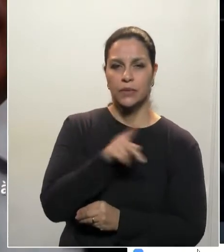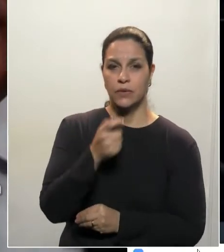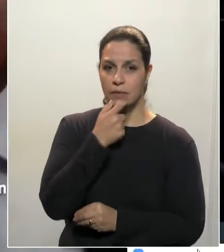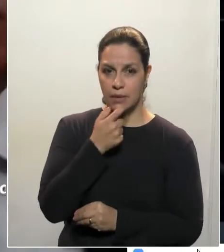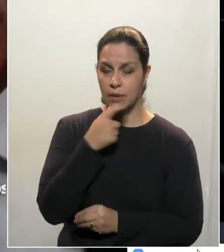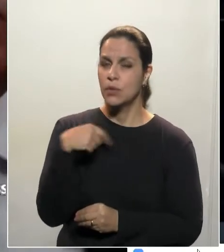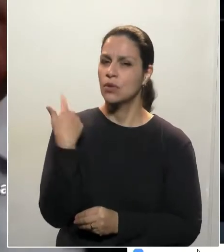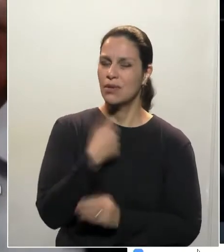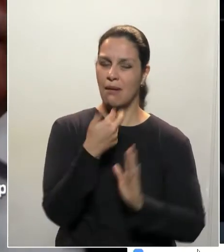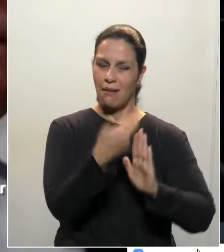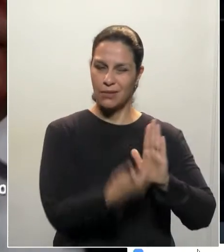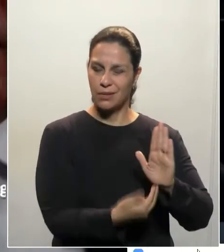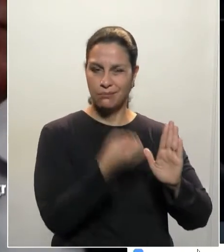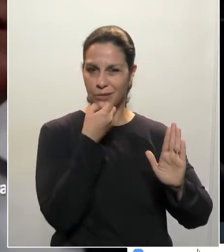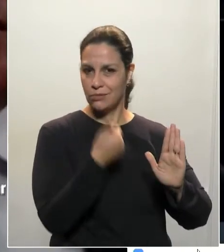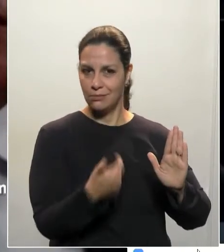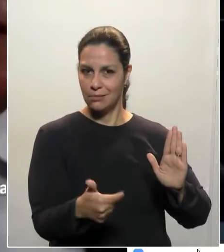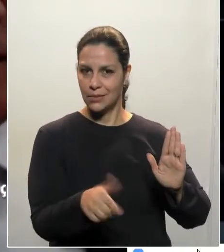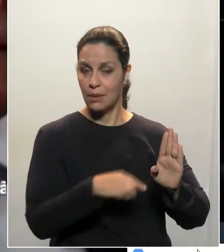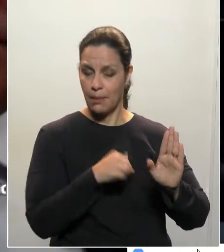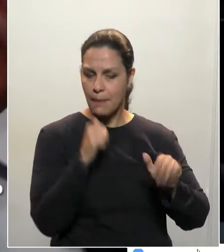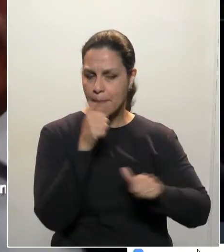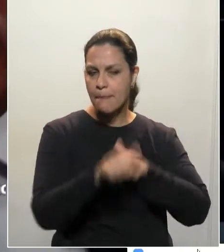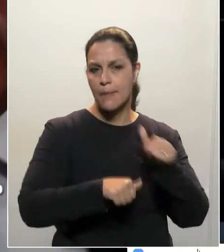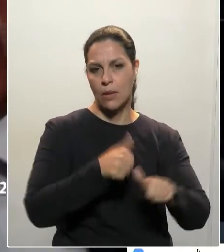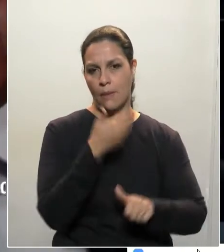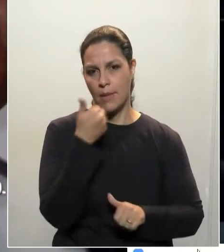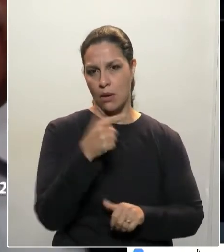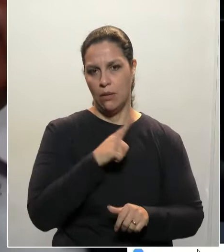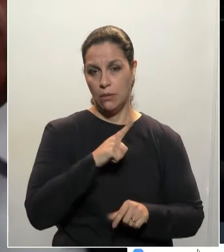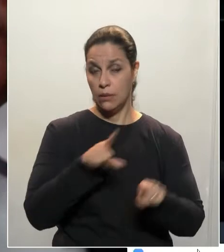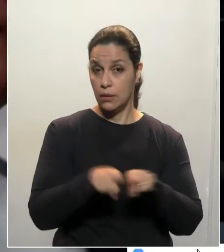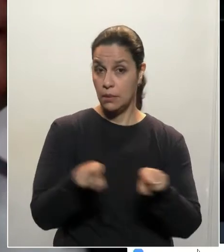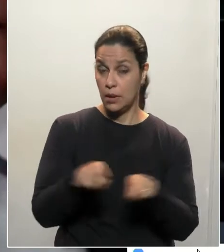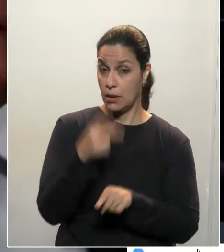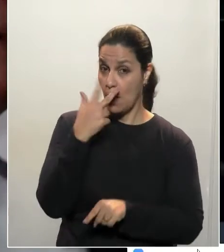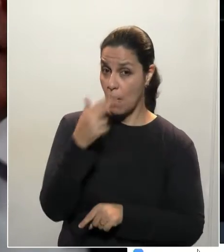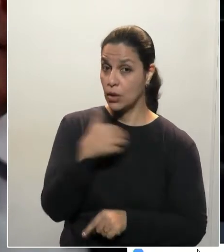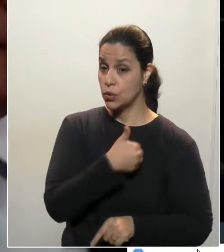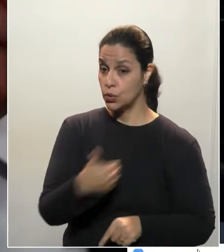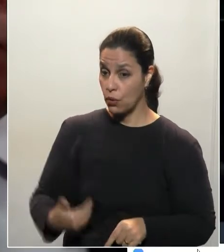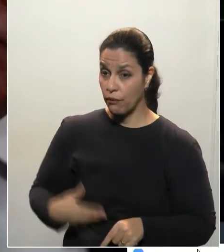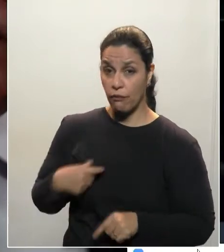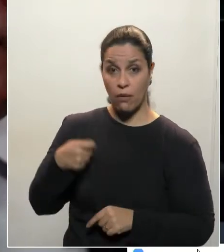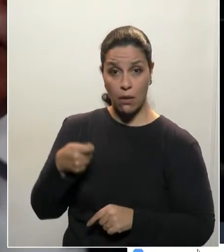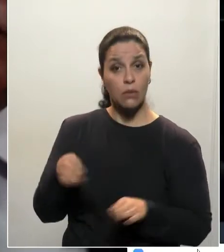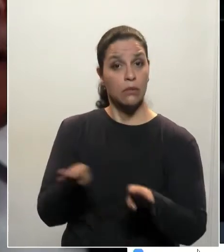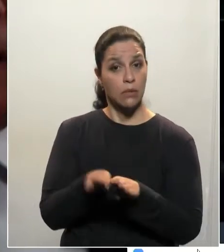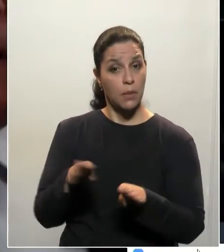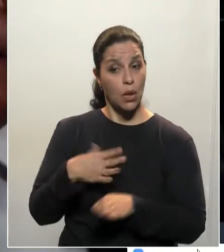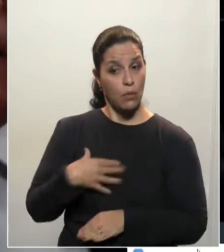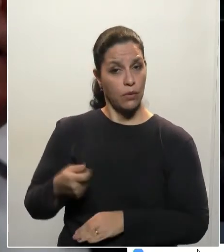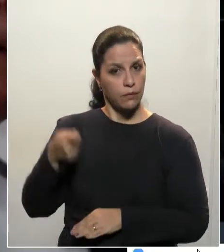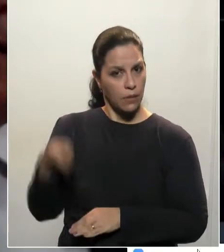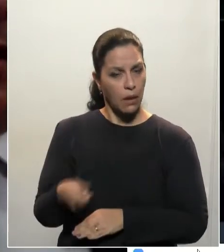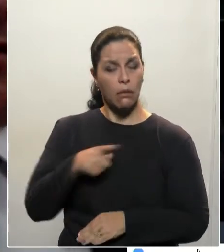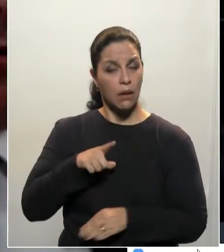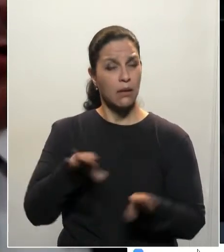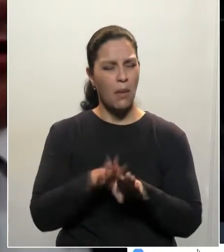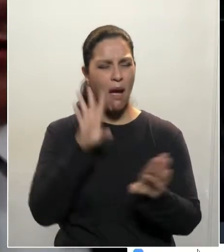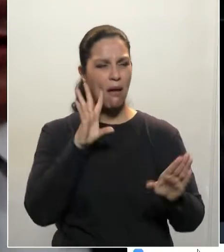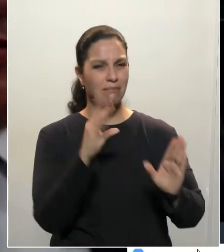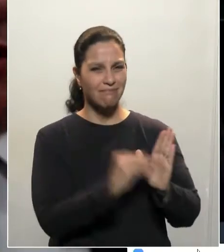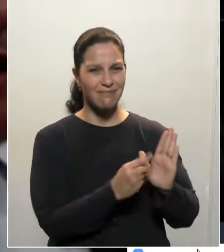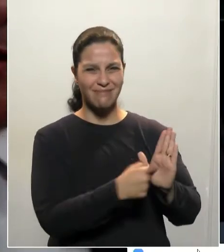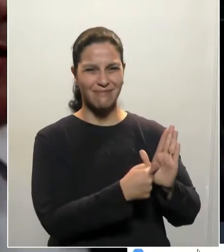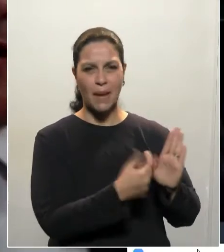a resolução não é boa, não precisa ser melhorada. E acho que o governo tem que ter a grandeza, e o governo Ratinho tem, de entender